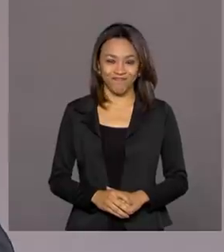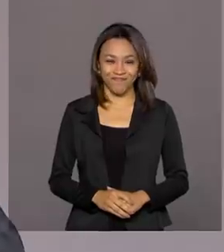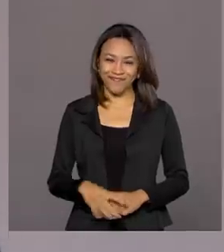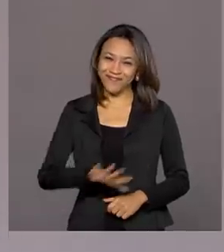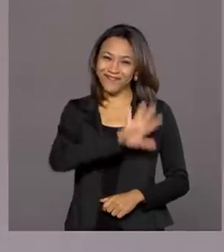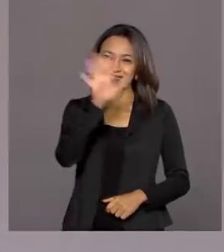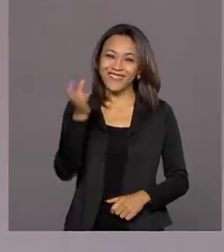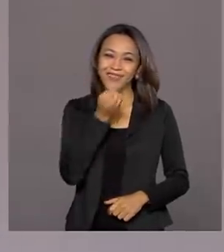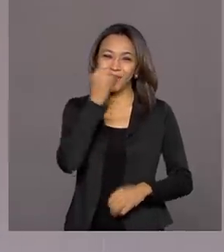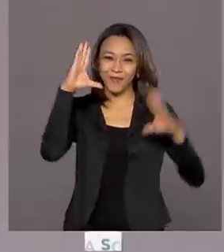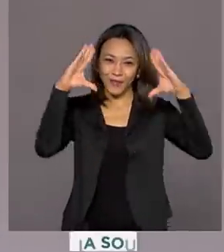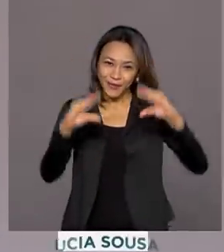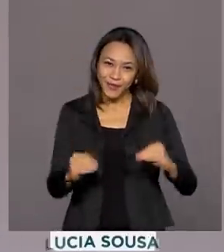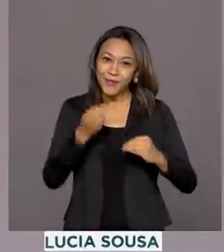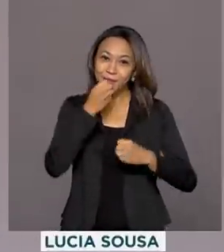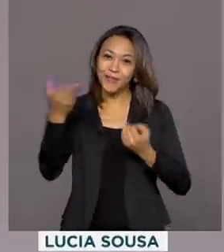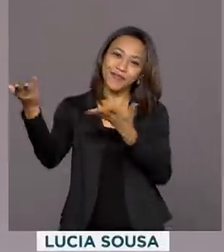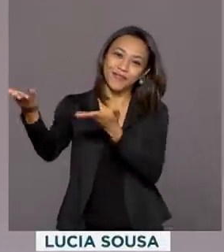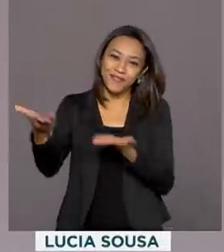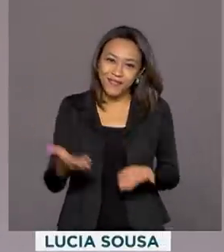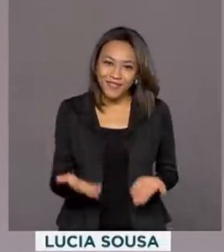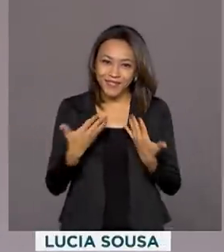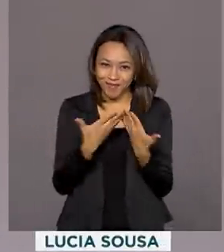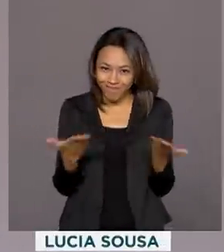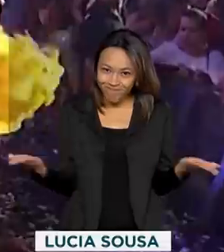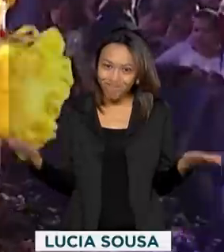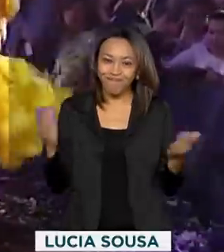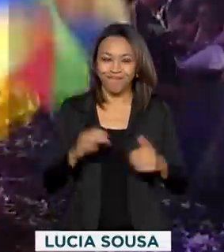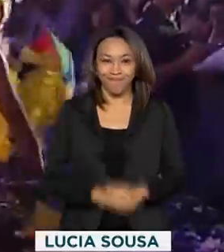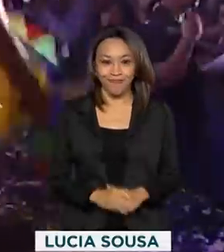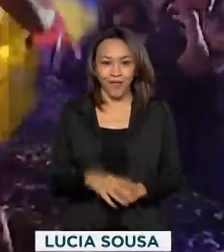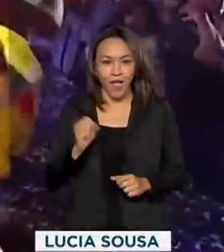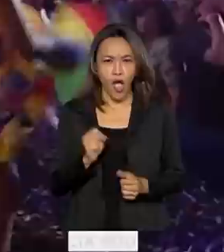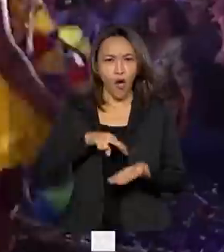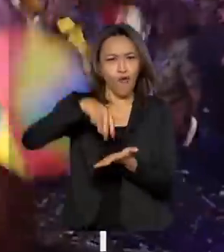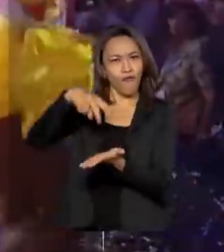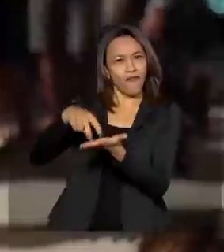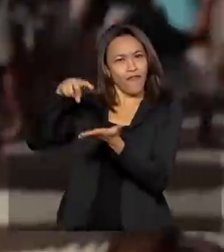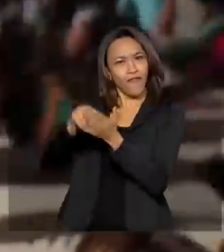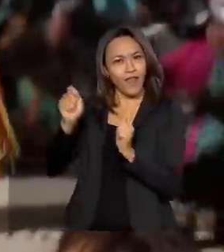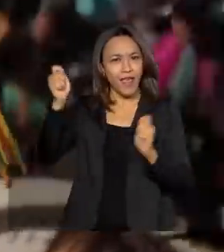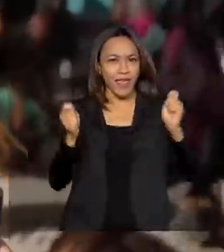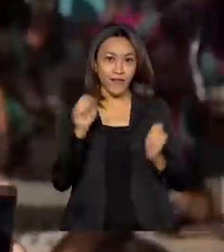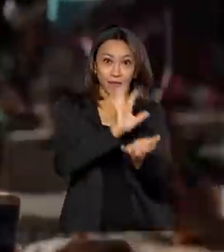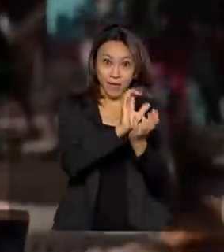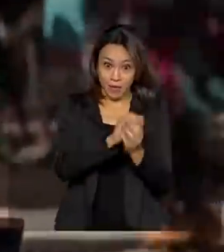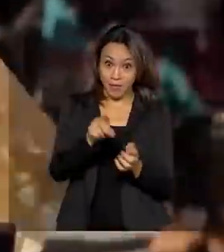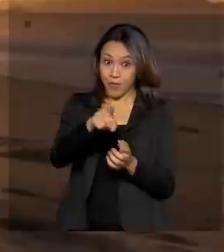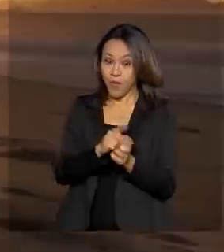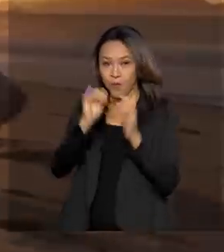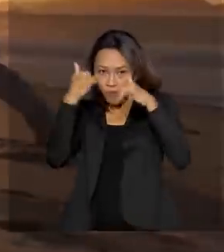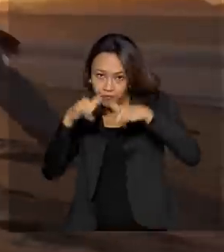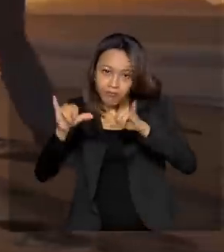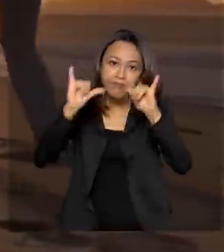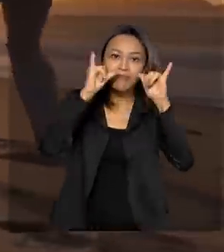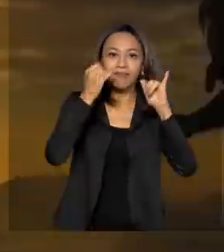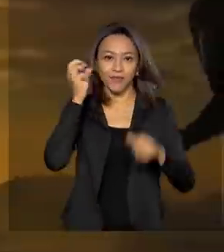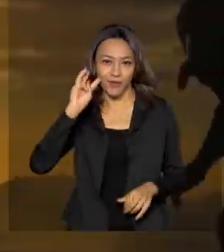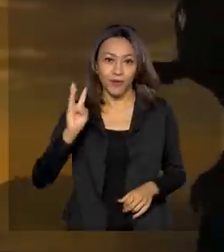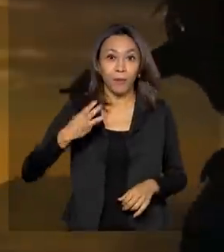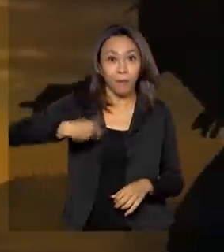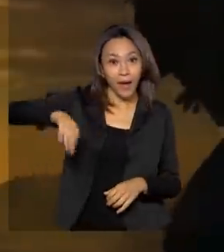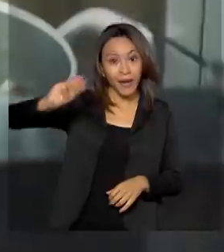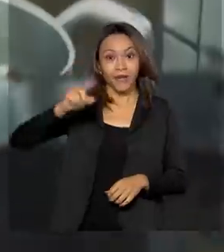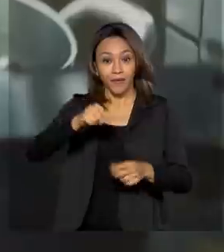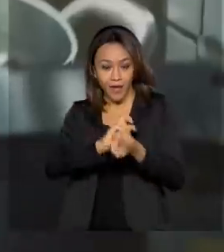Olá, boa noite e seja bem-vindo ao Brasil em Pauta. O frevo de Pernambuco, Bumba, Meu Boi do Maranhão e a Roda de